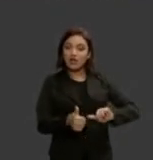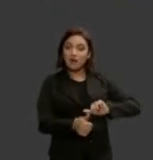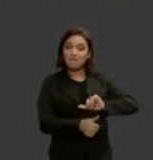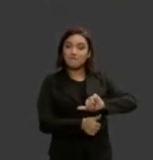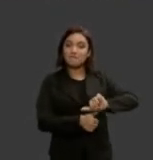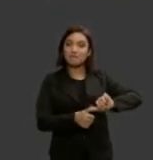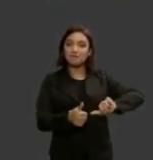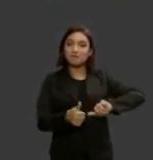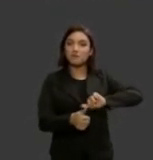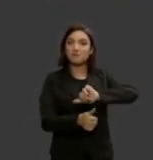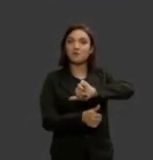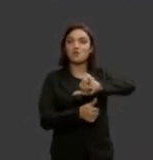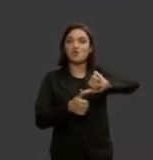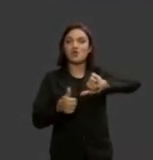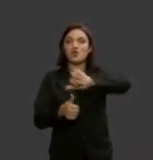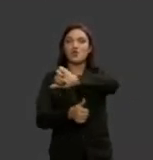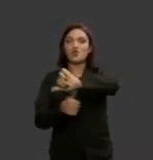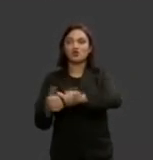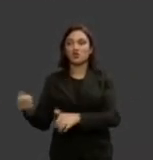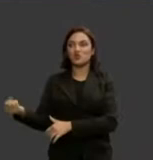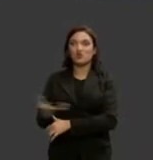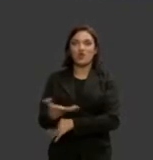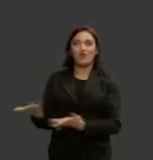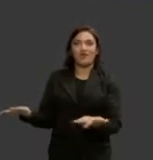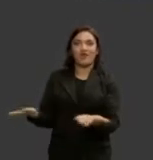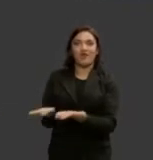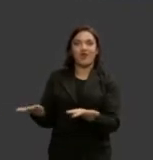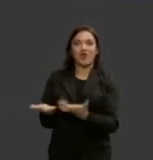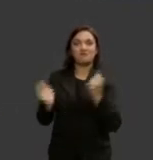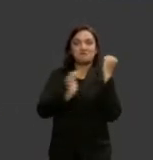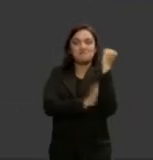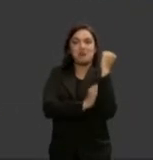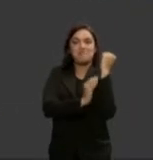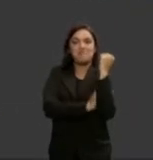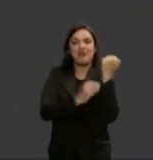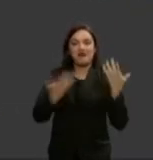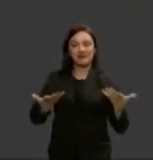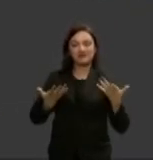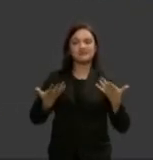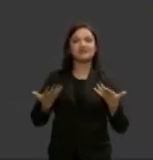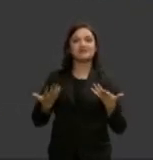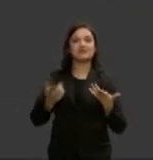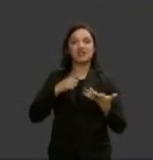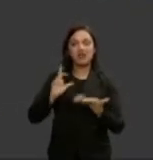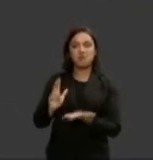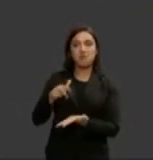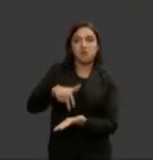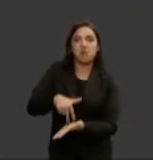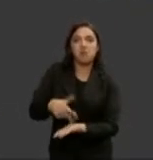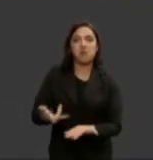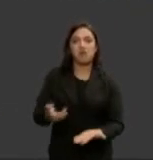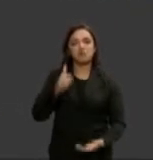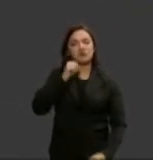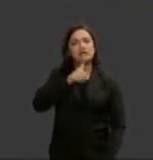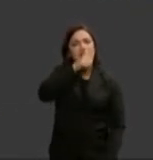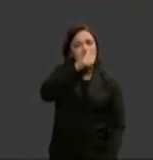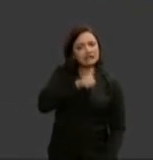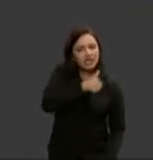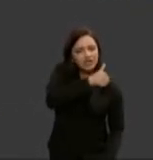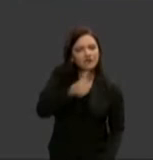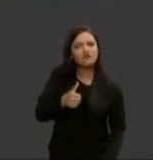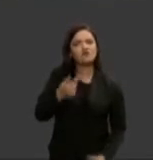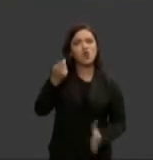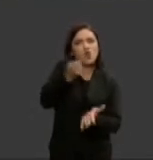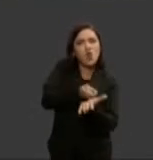amoldando a nova realidade forjada realmente com muito sacrifício determinação